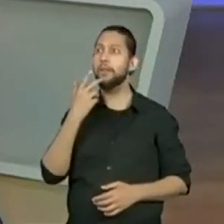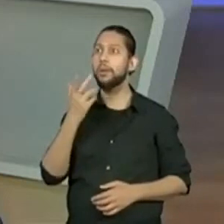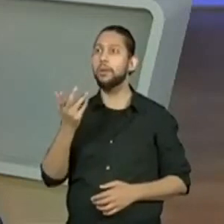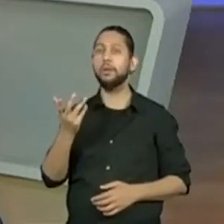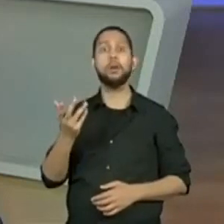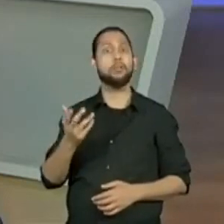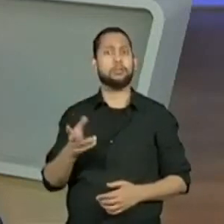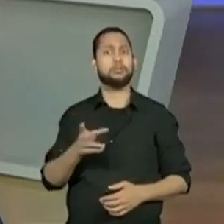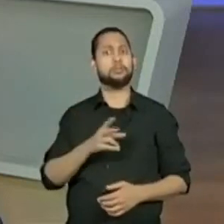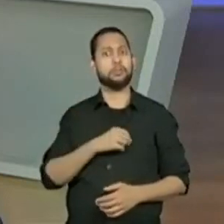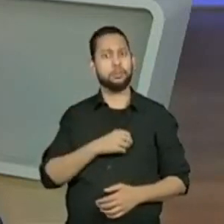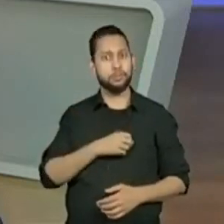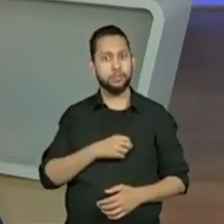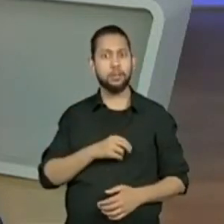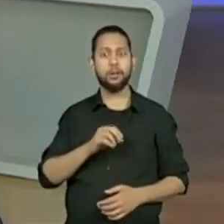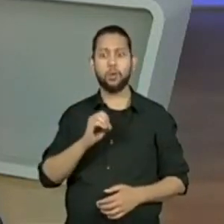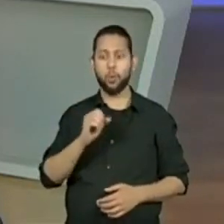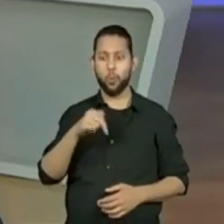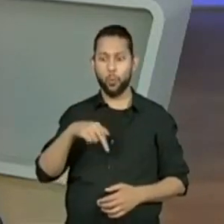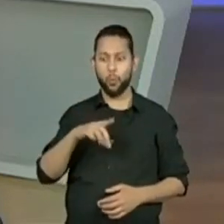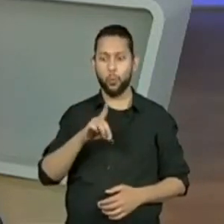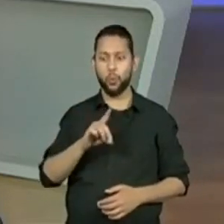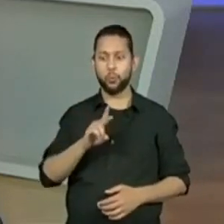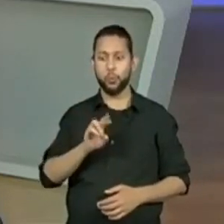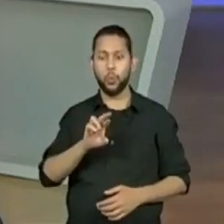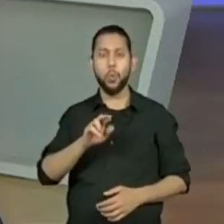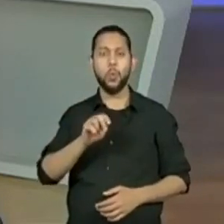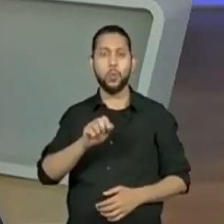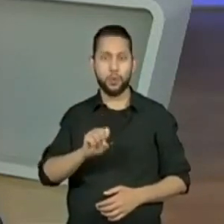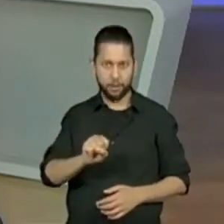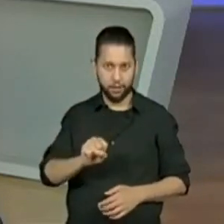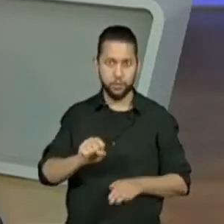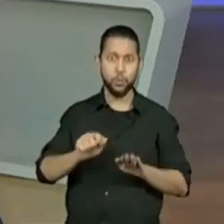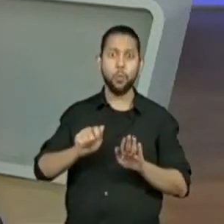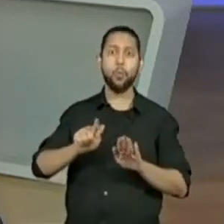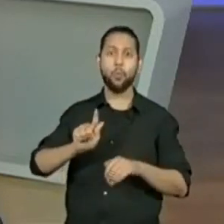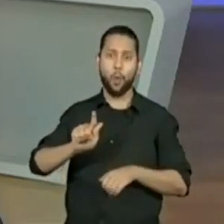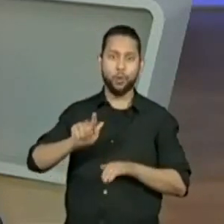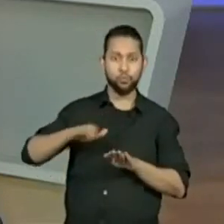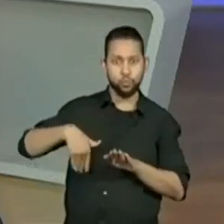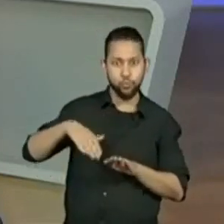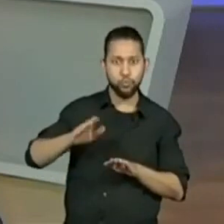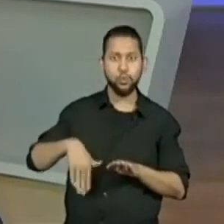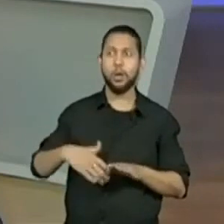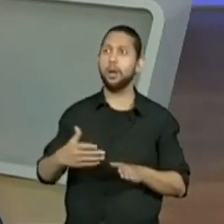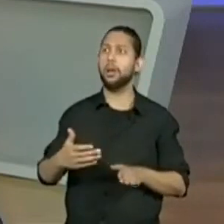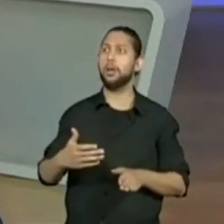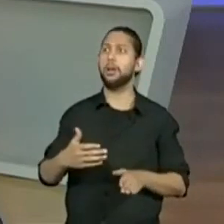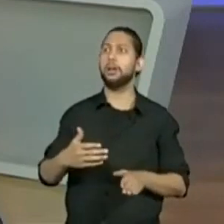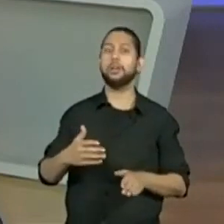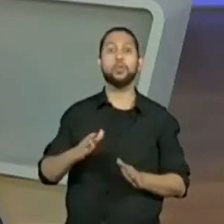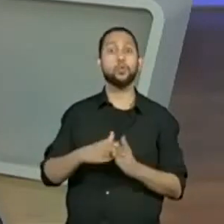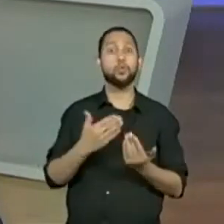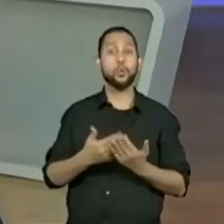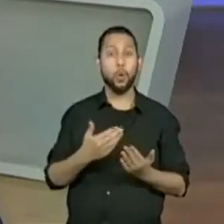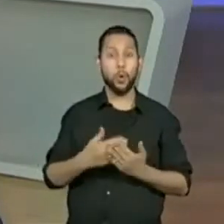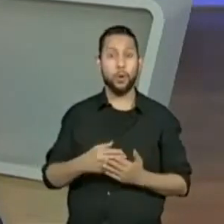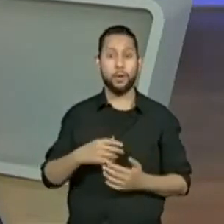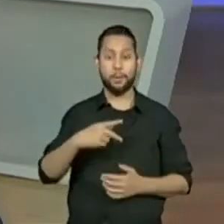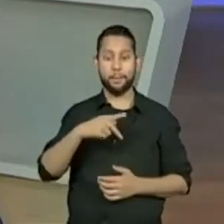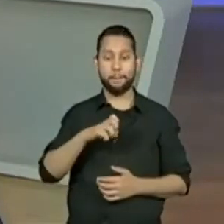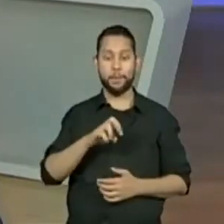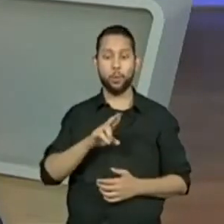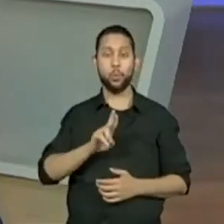Honduras comparecendo, Guarujá, Sumaré, Escola Estadual Inácia Teruco de